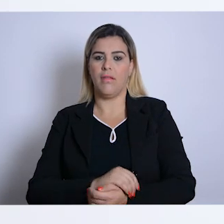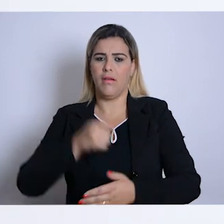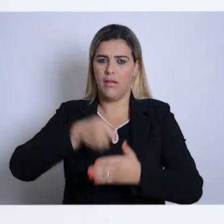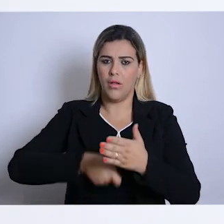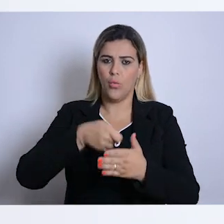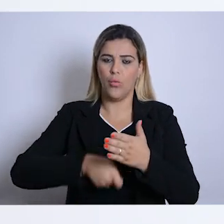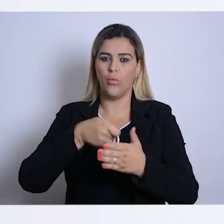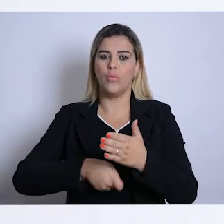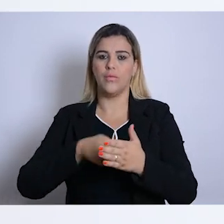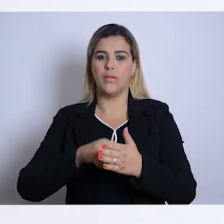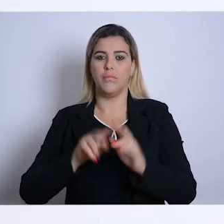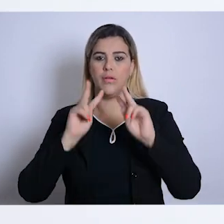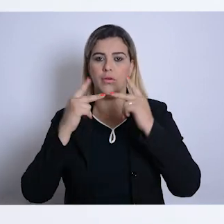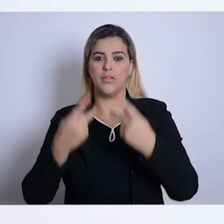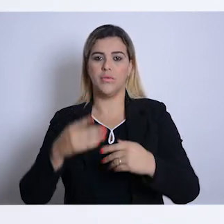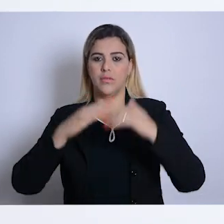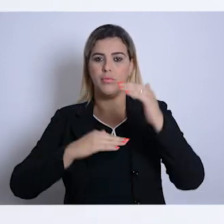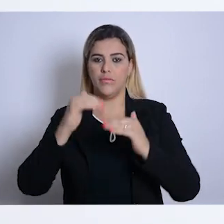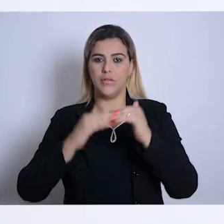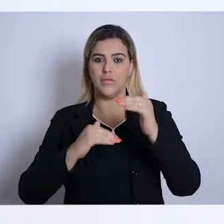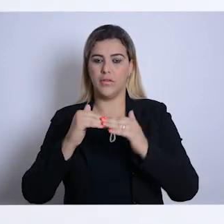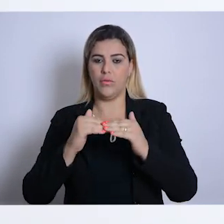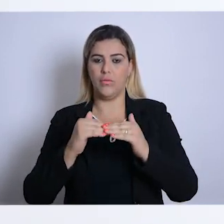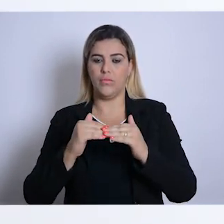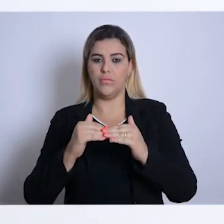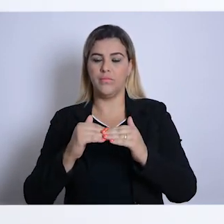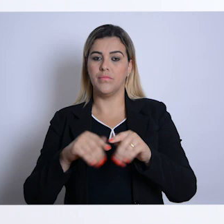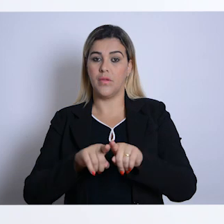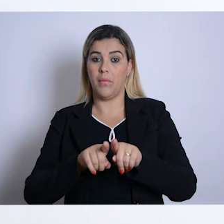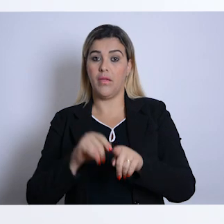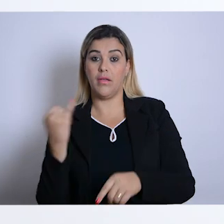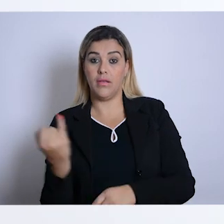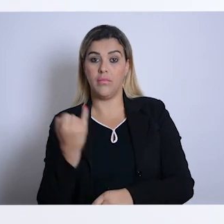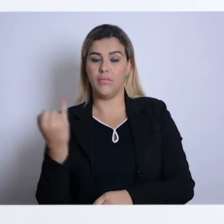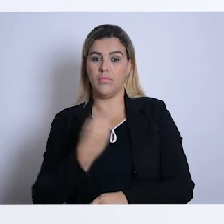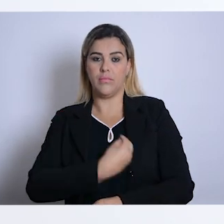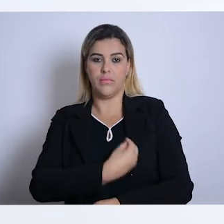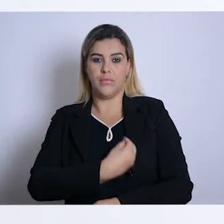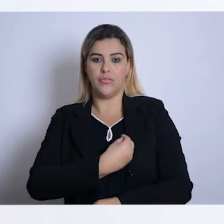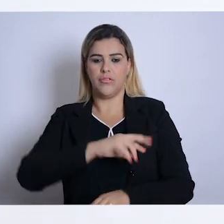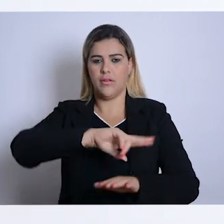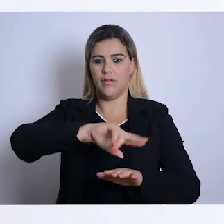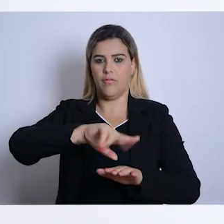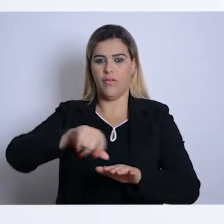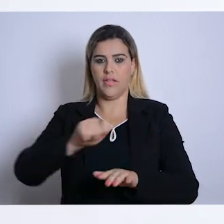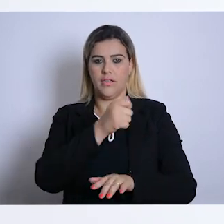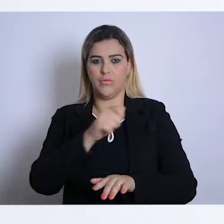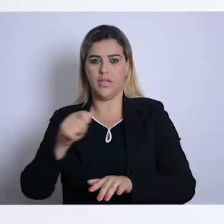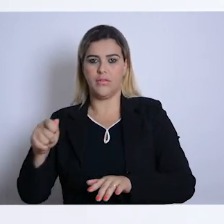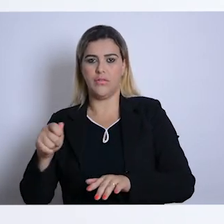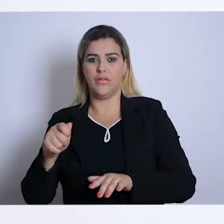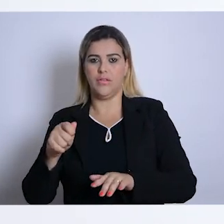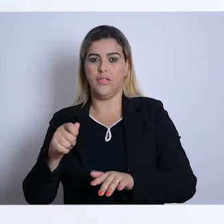luta pelo crescimento da profissão e a importância de existir várias